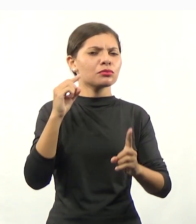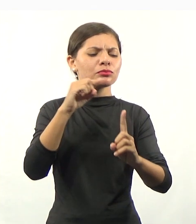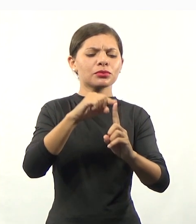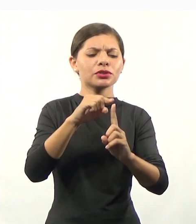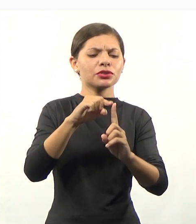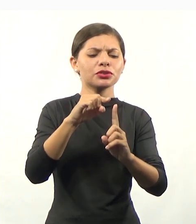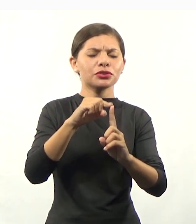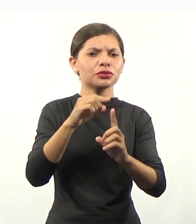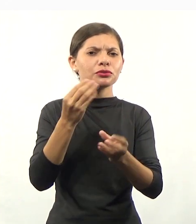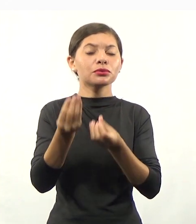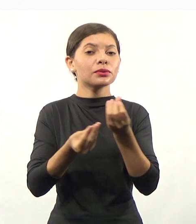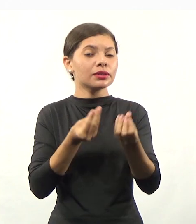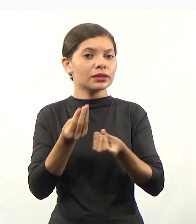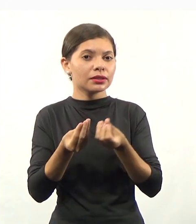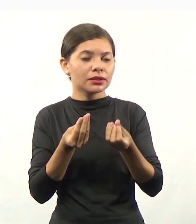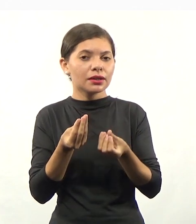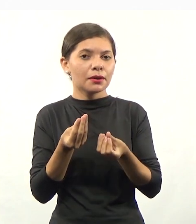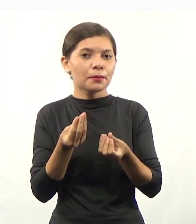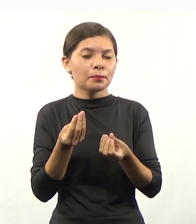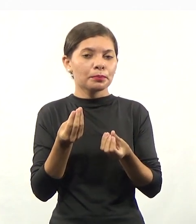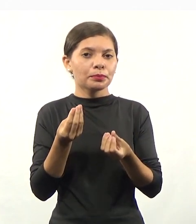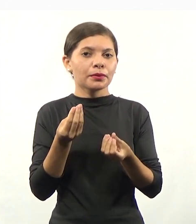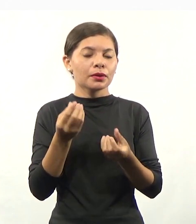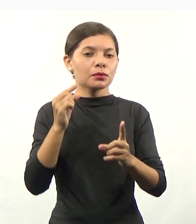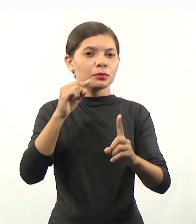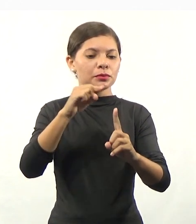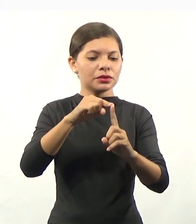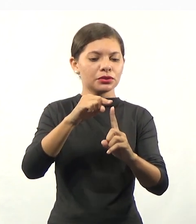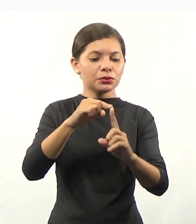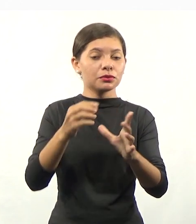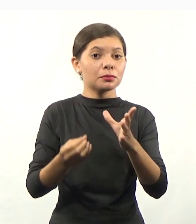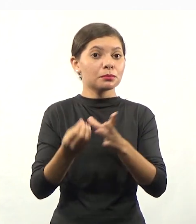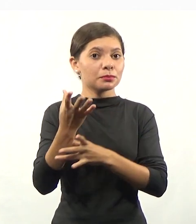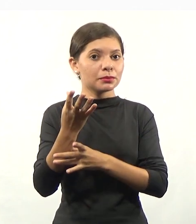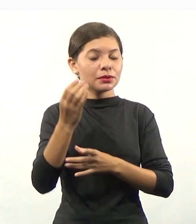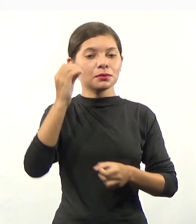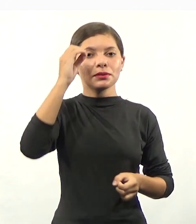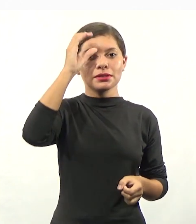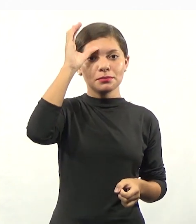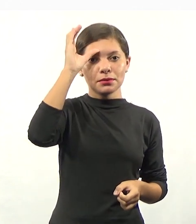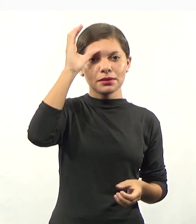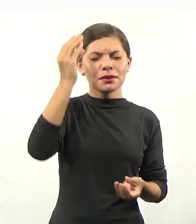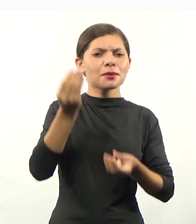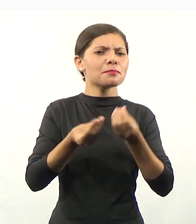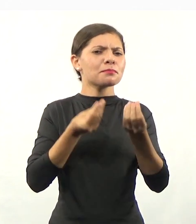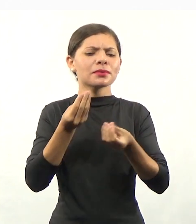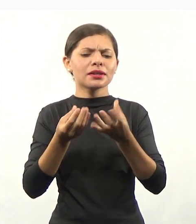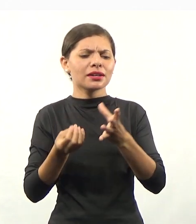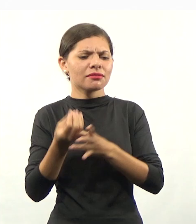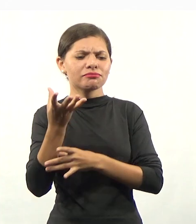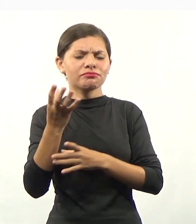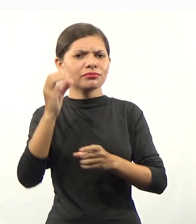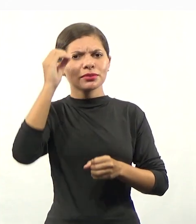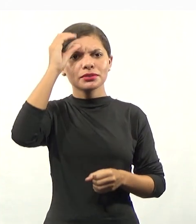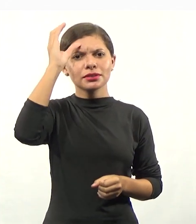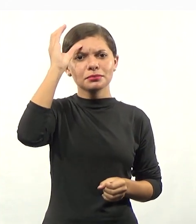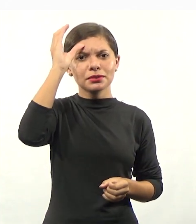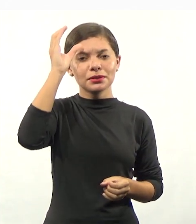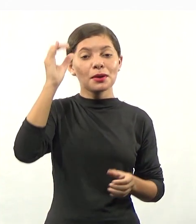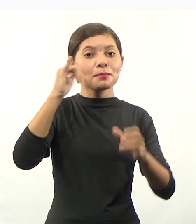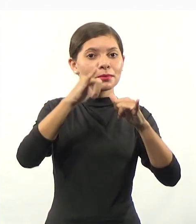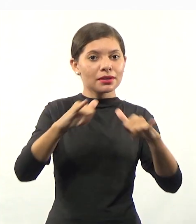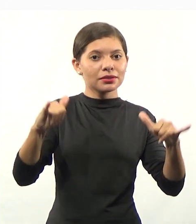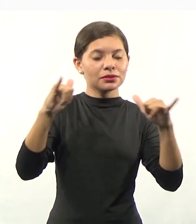pra quê? Essa investigação científica vai servir para produção de conhecimento. E pra que que a gente produz conhecimento?